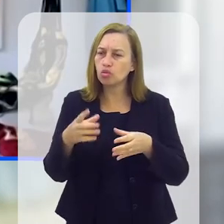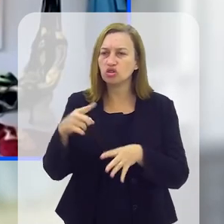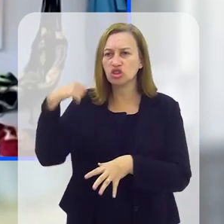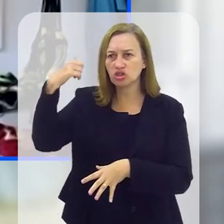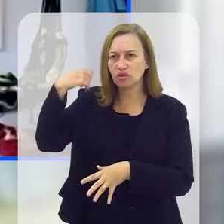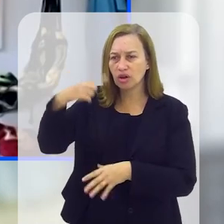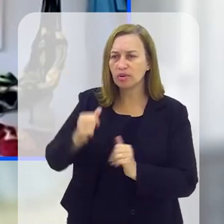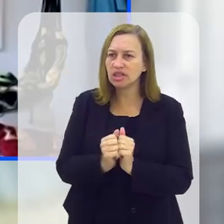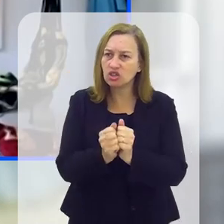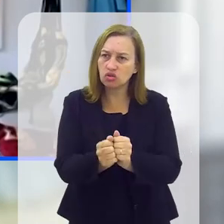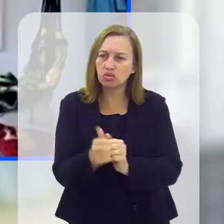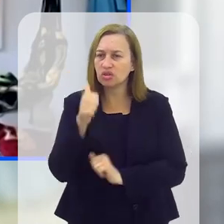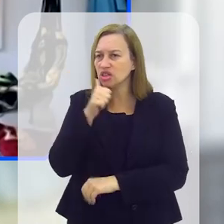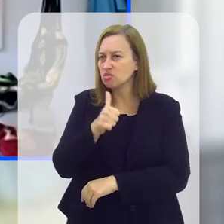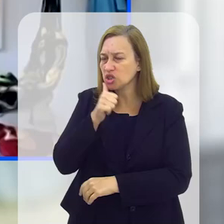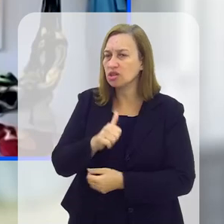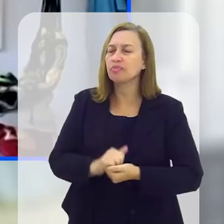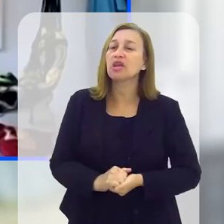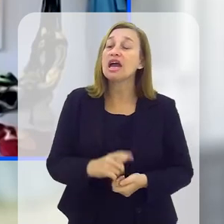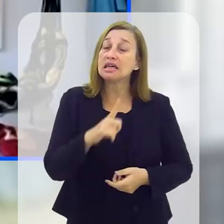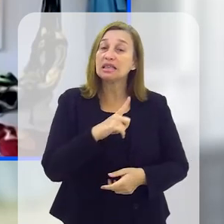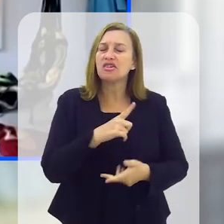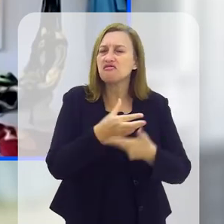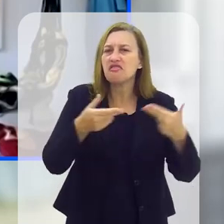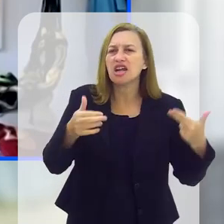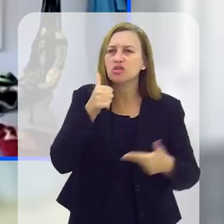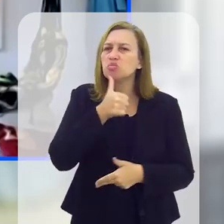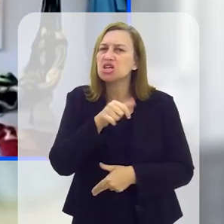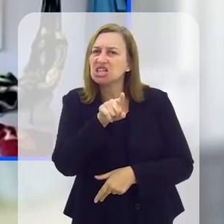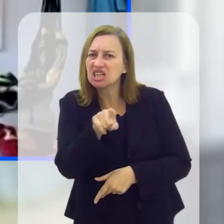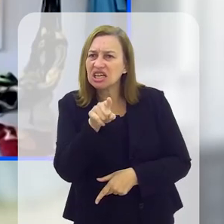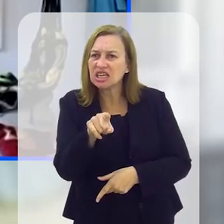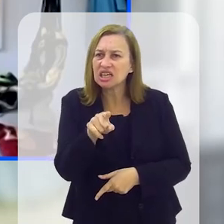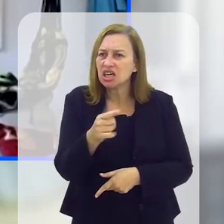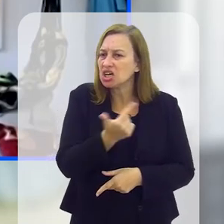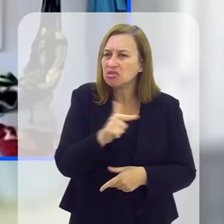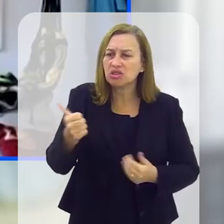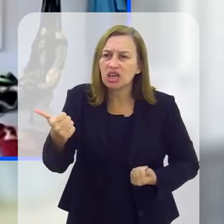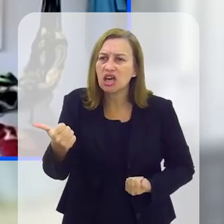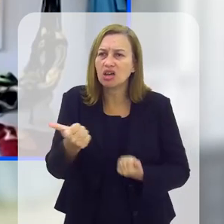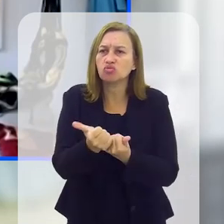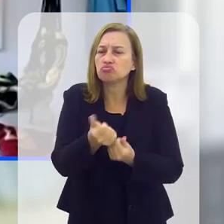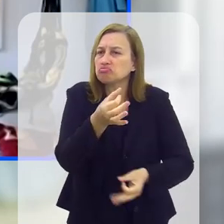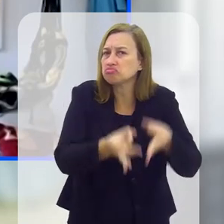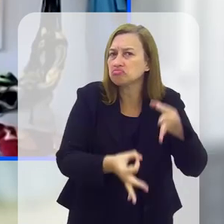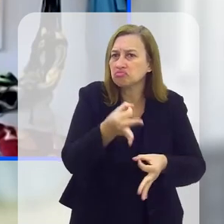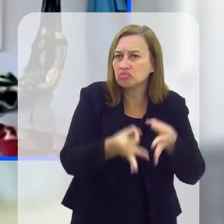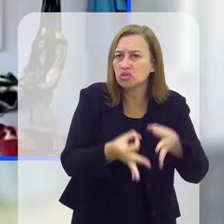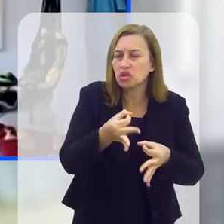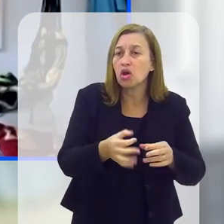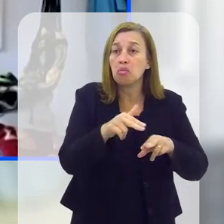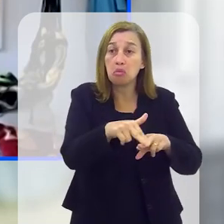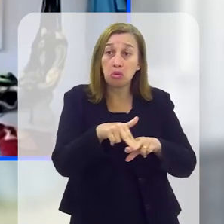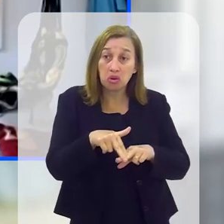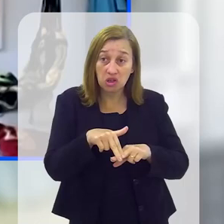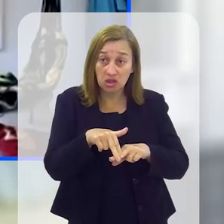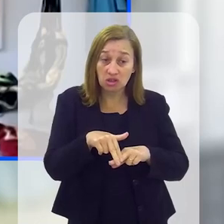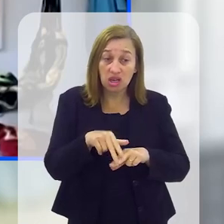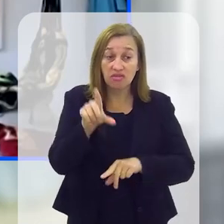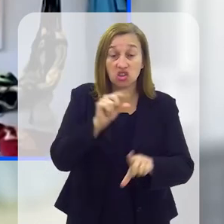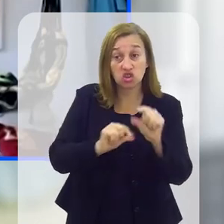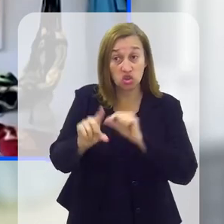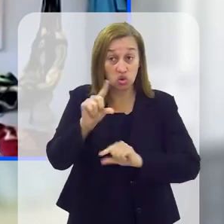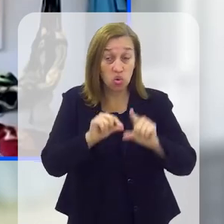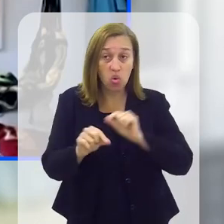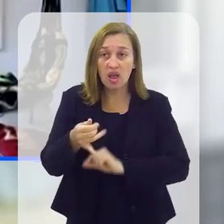ali um grupo de advogados. Porque ali tem muitas meninas que não tendo assistência jurídica, e por isso